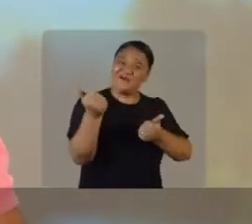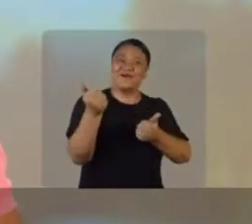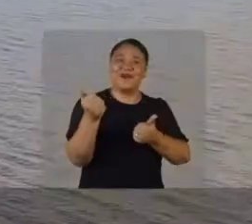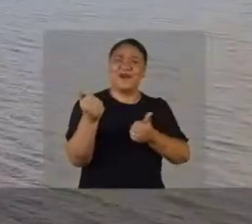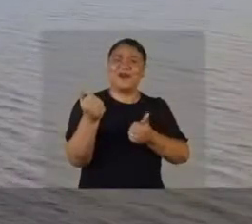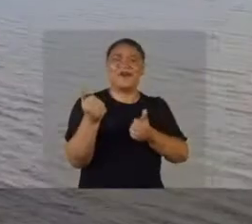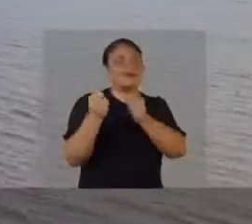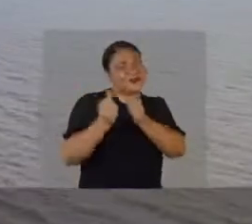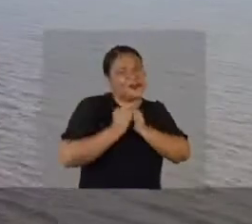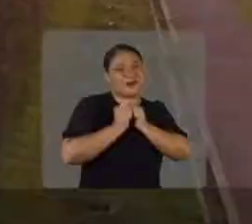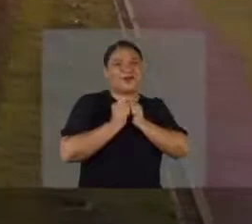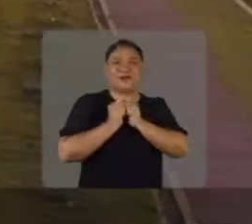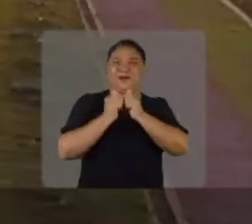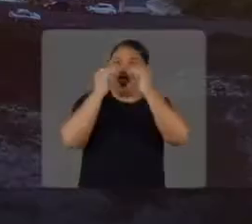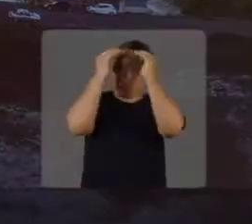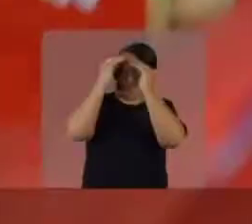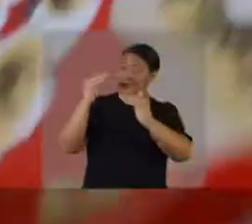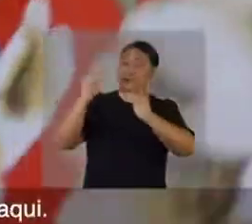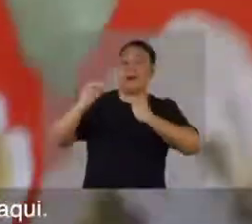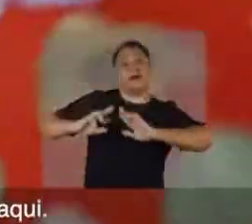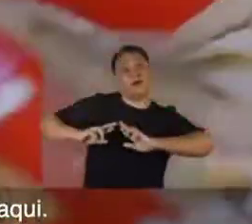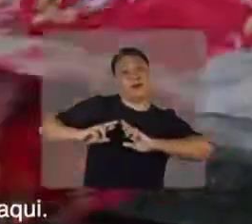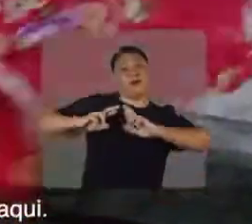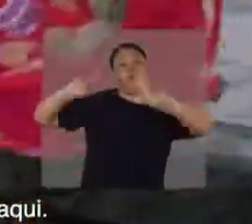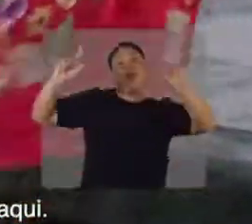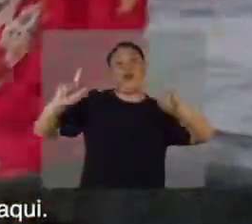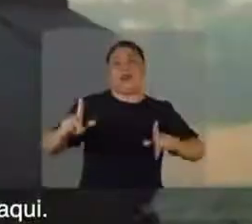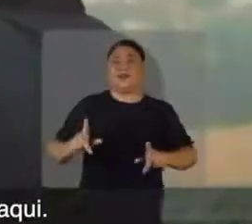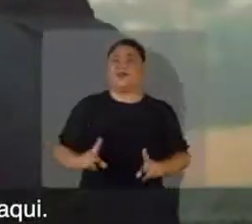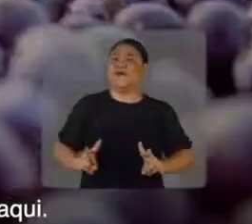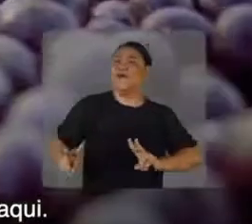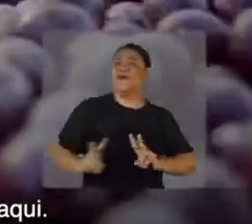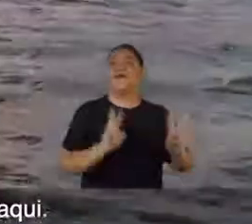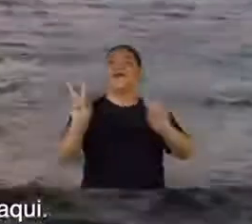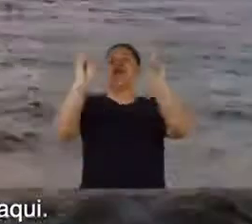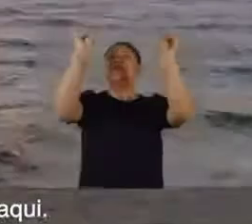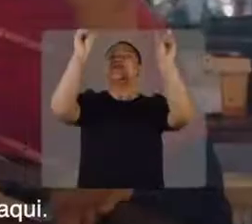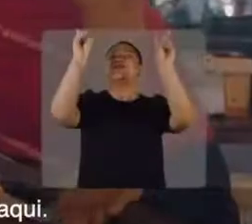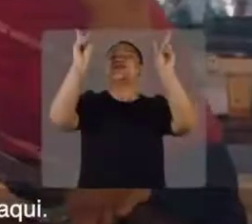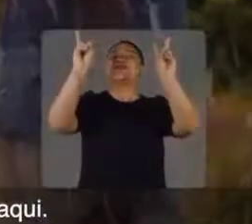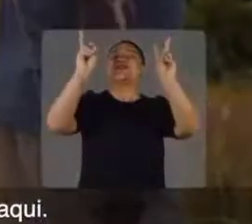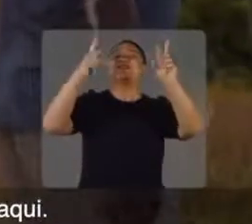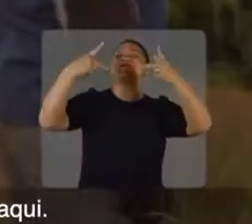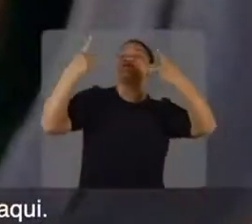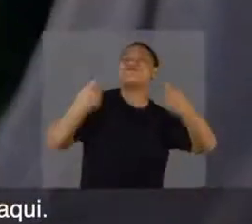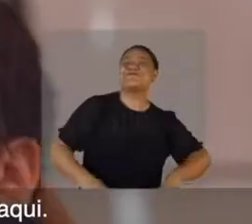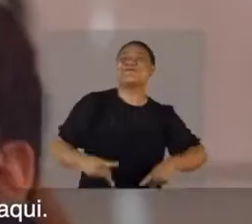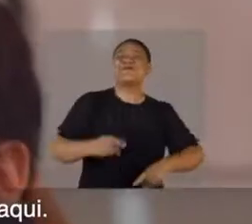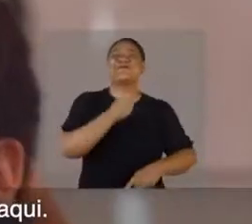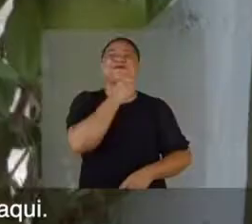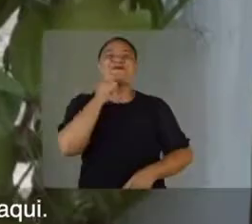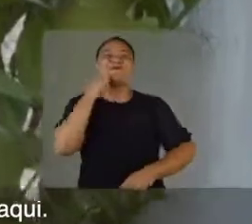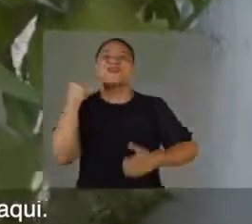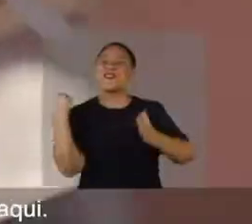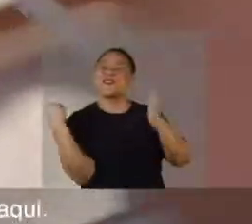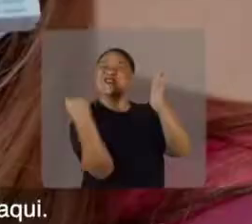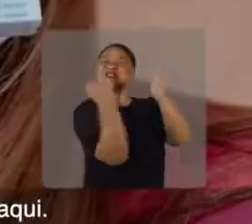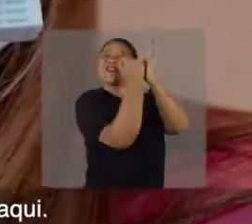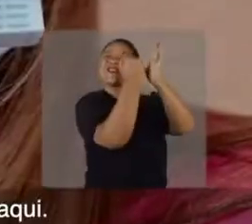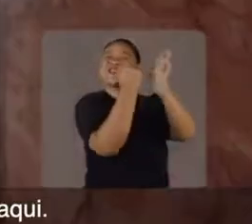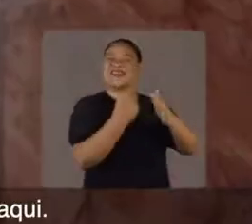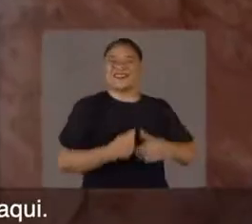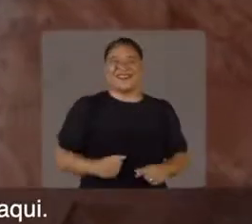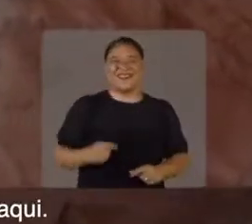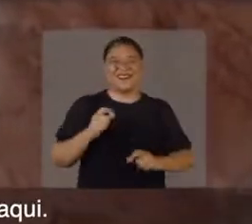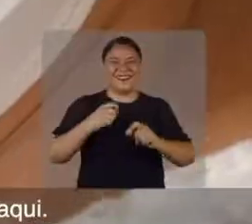juntos, respeitando as diferenças, valorizando o que é nosso, do nosso jeito, do jeito de ser,